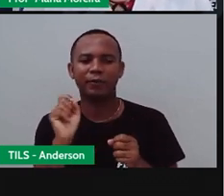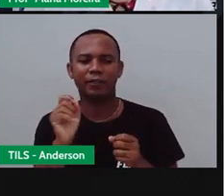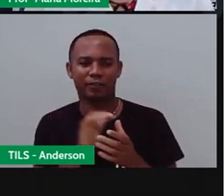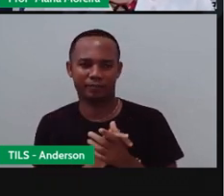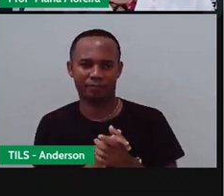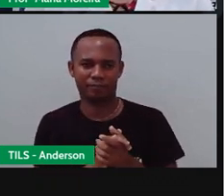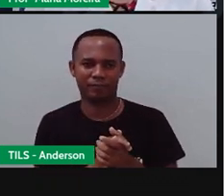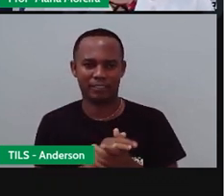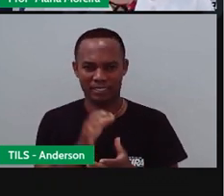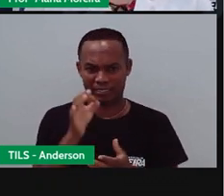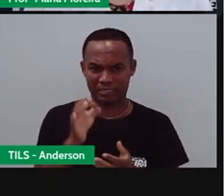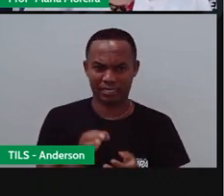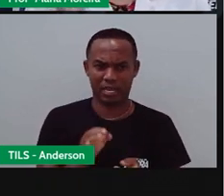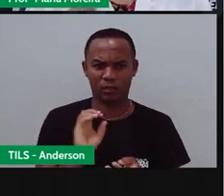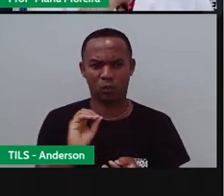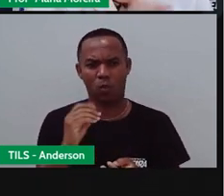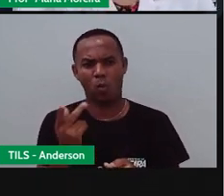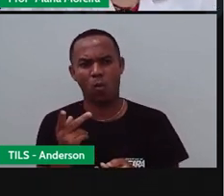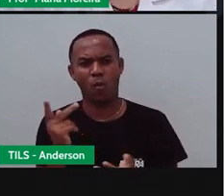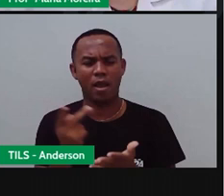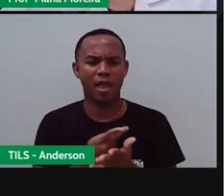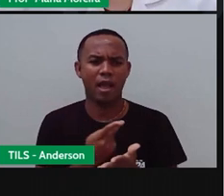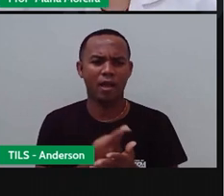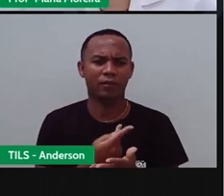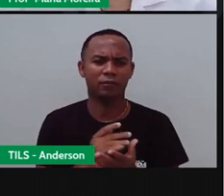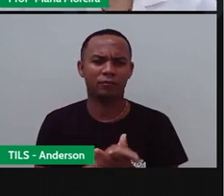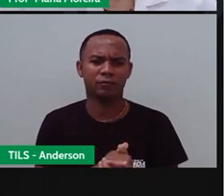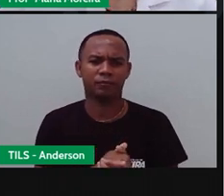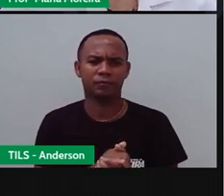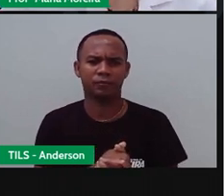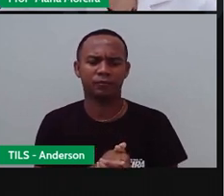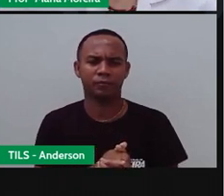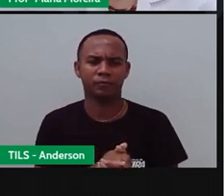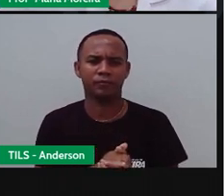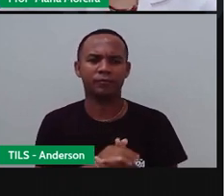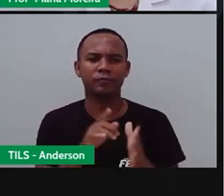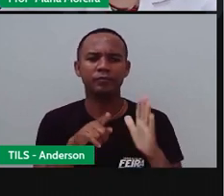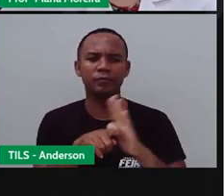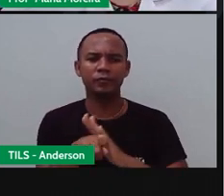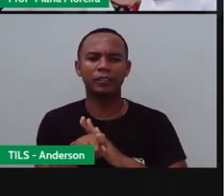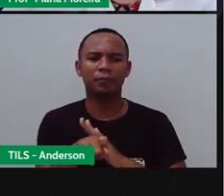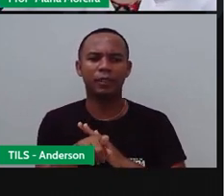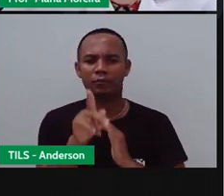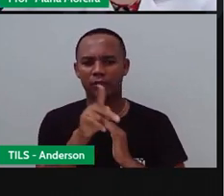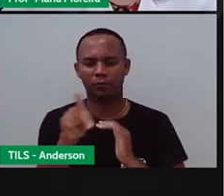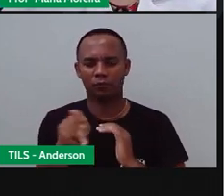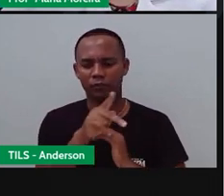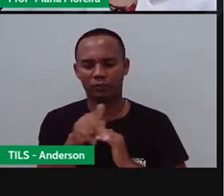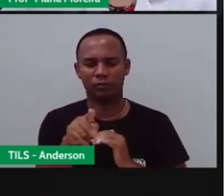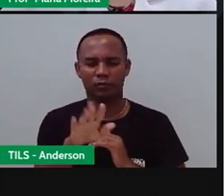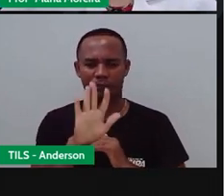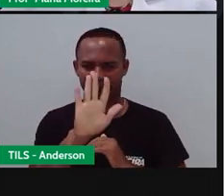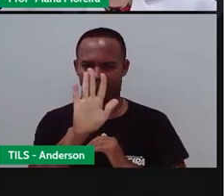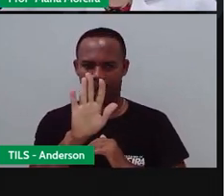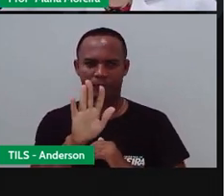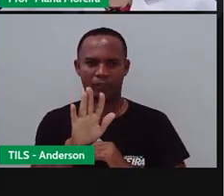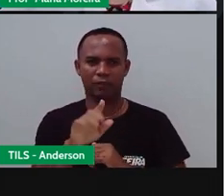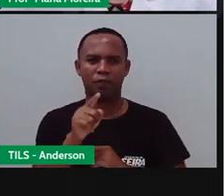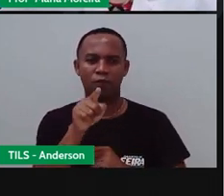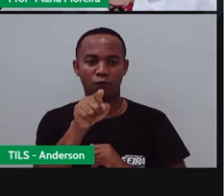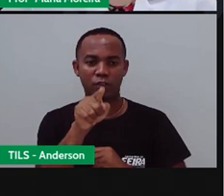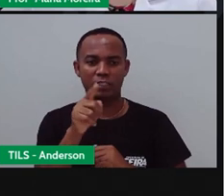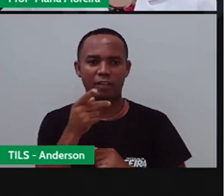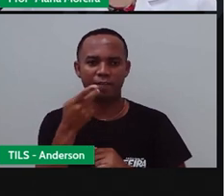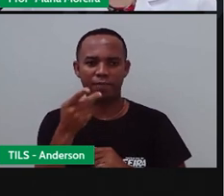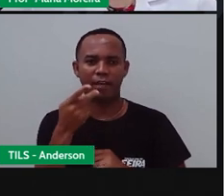E isso deu certo? Pergunta da PRO pra vocês, né? Quando a gente fala de tempo Geralmente a gente pensa em que? Em